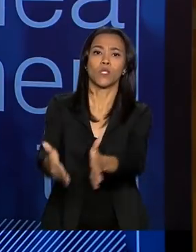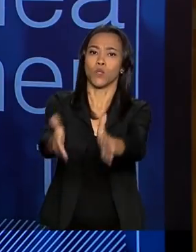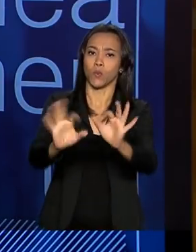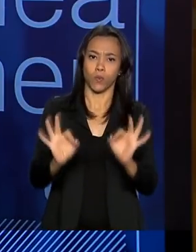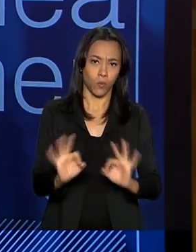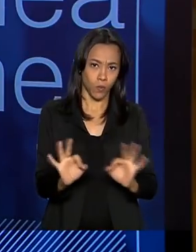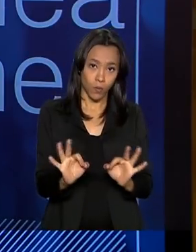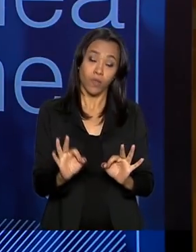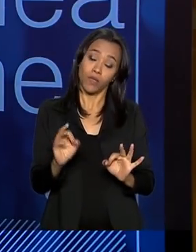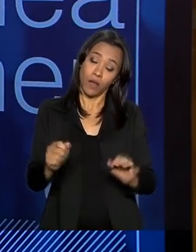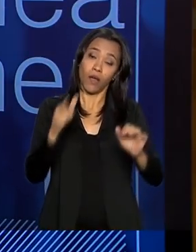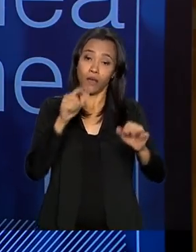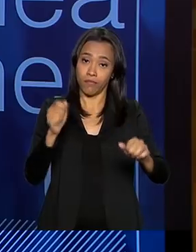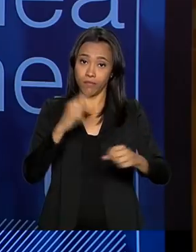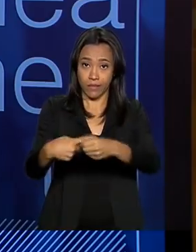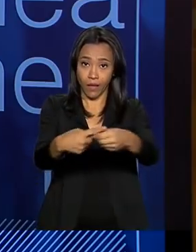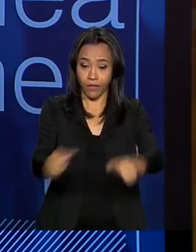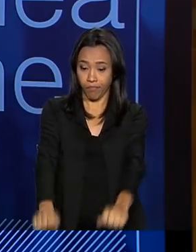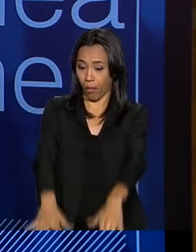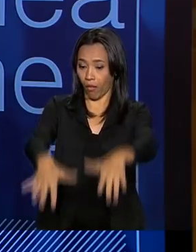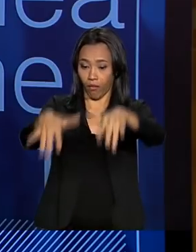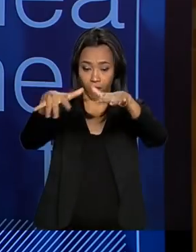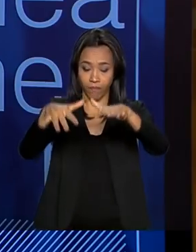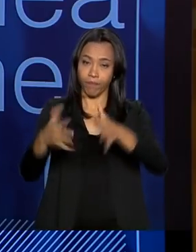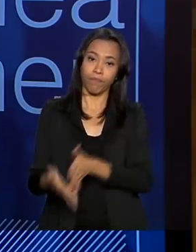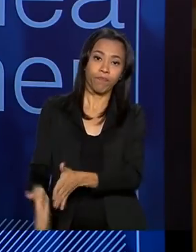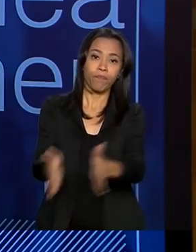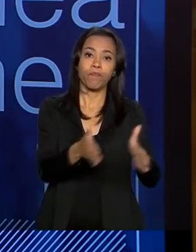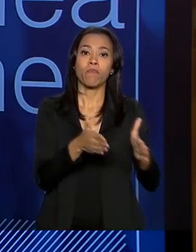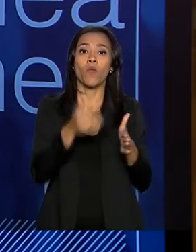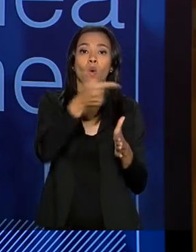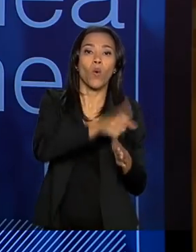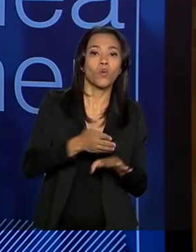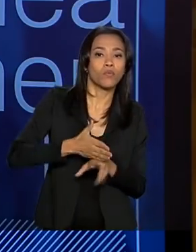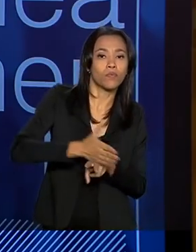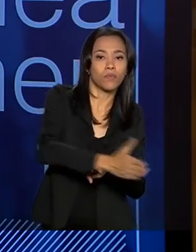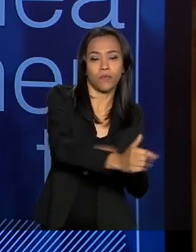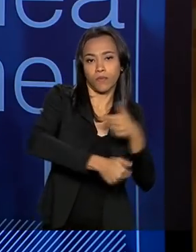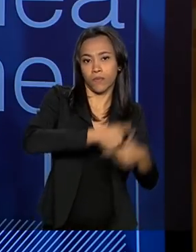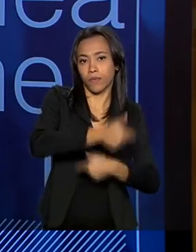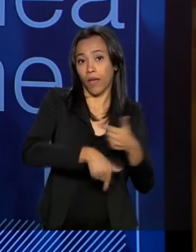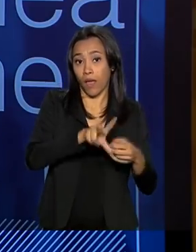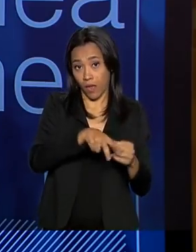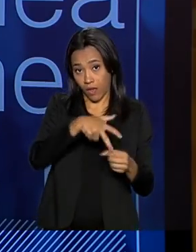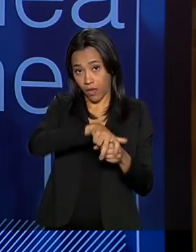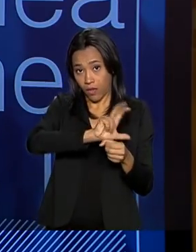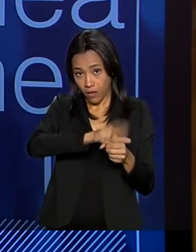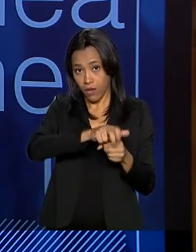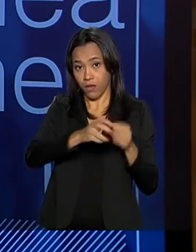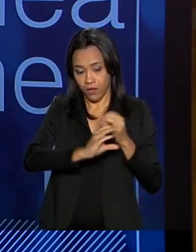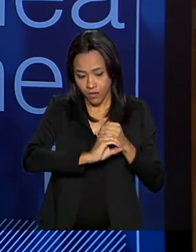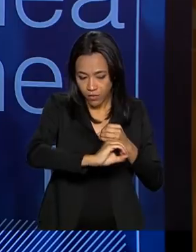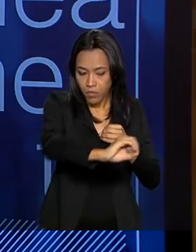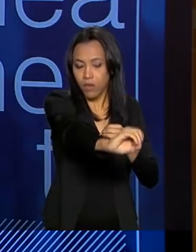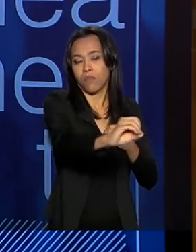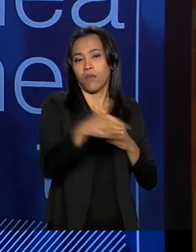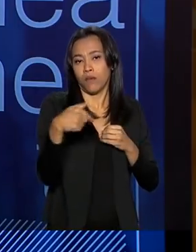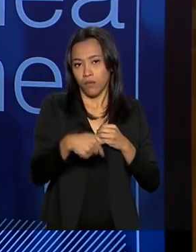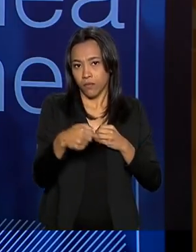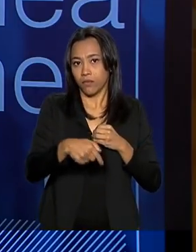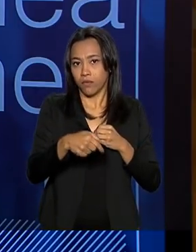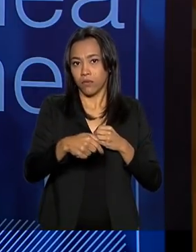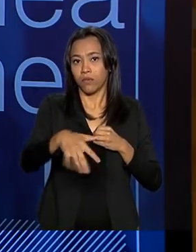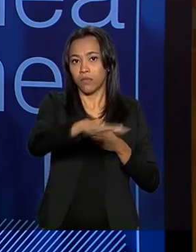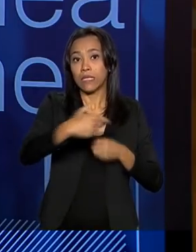rios e faça a inundação de várias cidades. Outra ação é uma ação de saneamento. Na verdade, de tanto saneamento como desenvolvimento